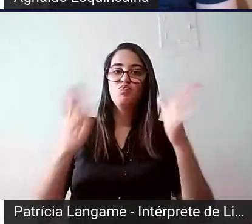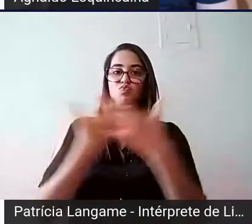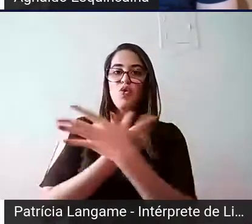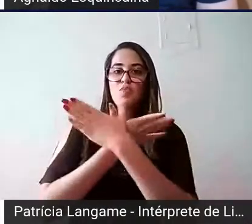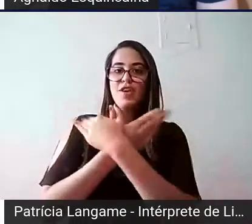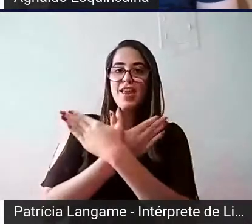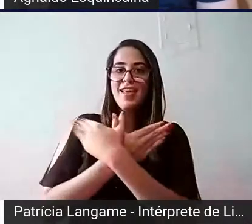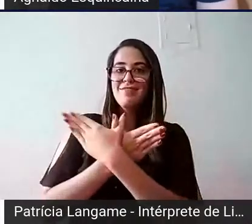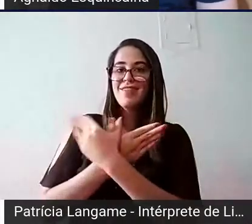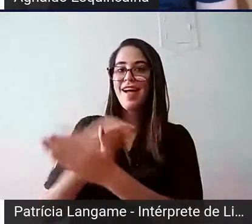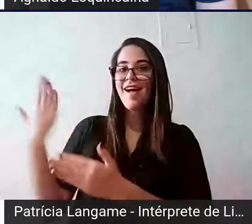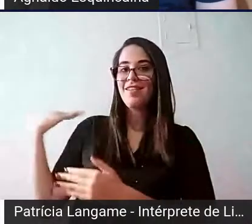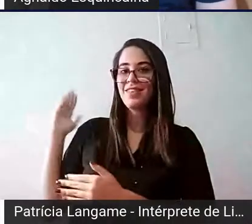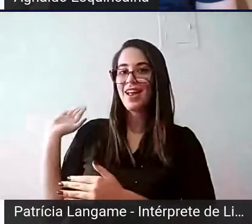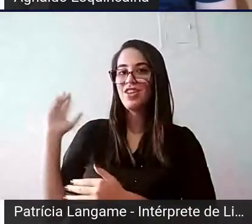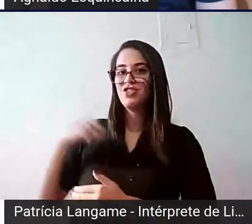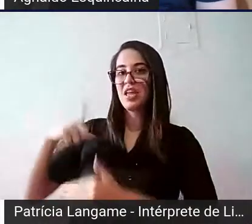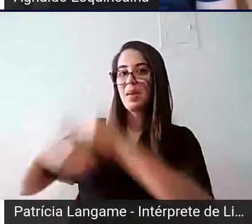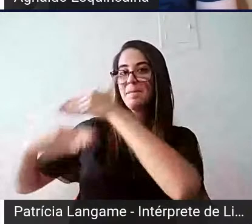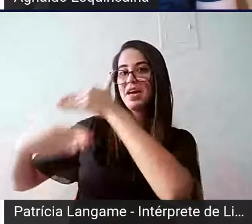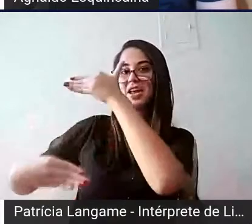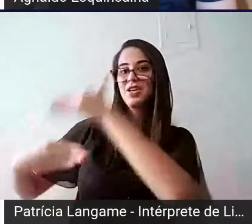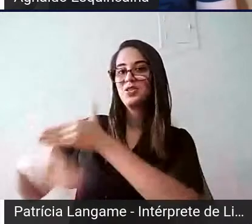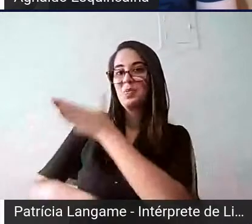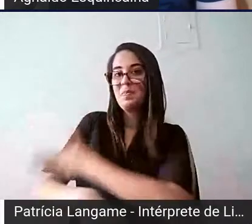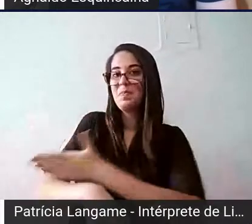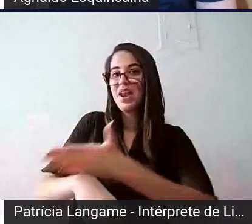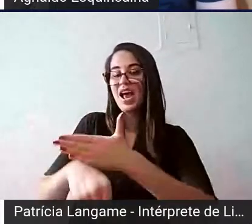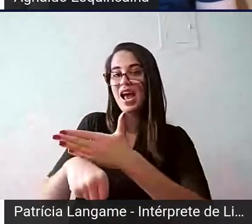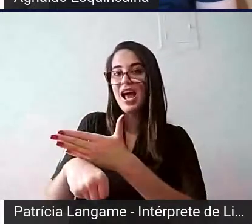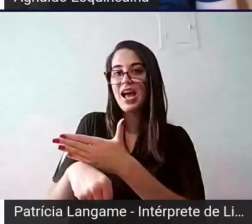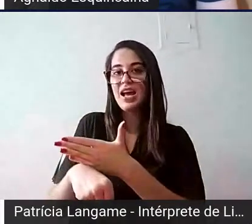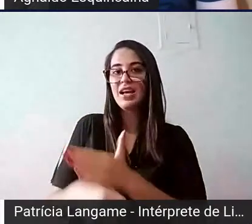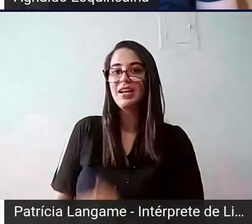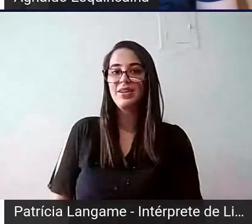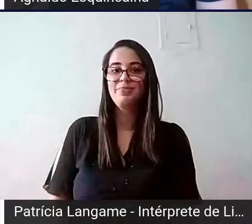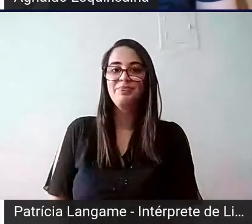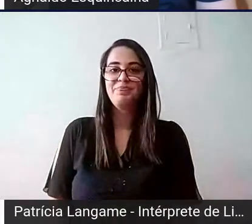atrás de mim tem uma parede branca, e também aparece a porta de madeira.